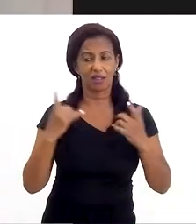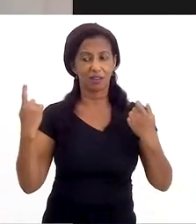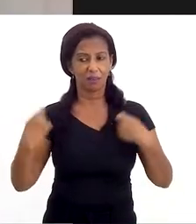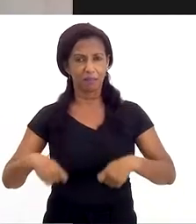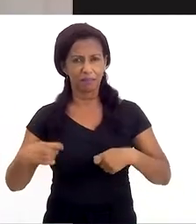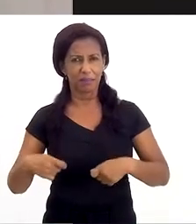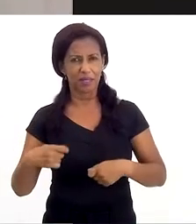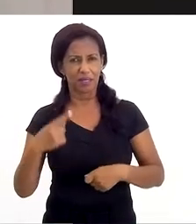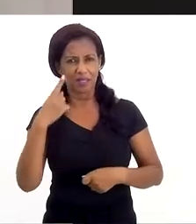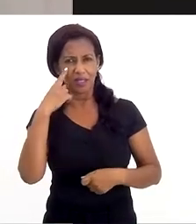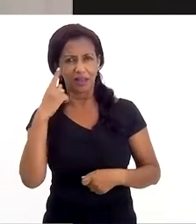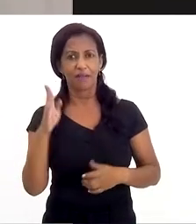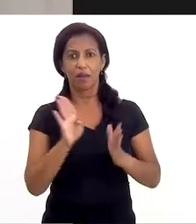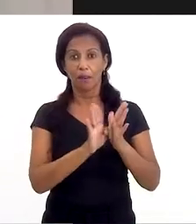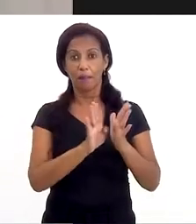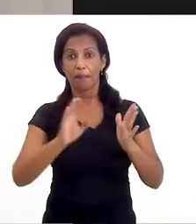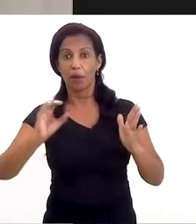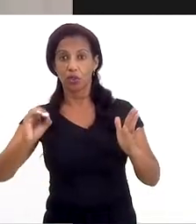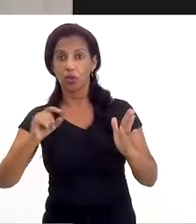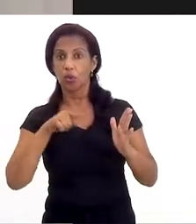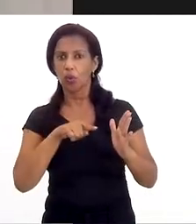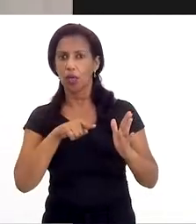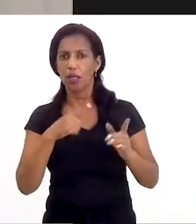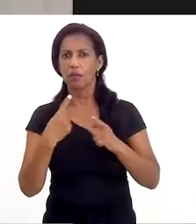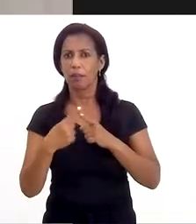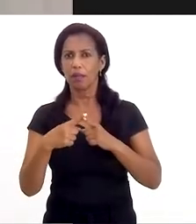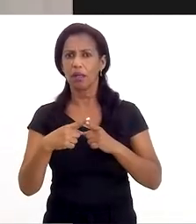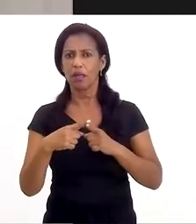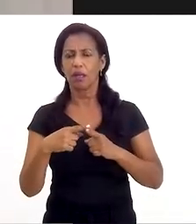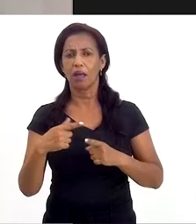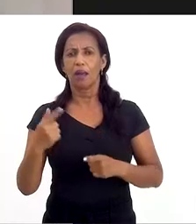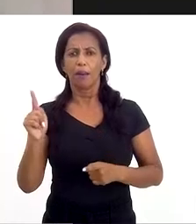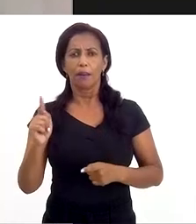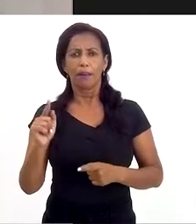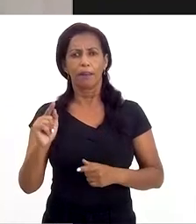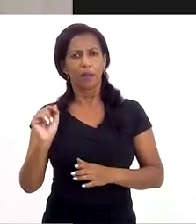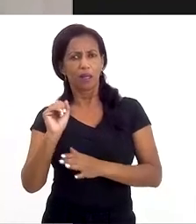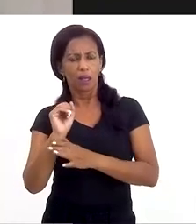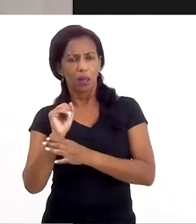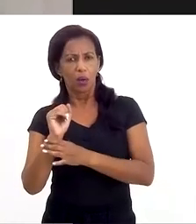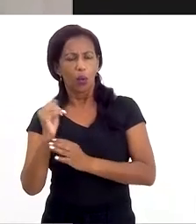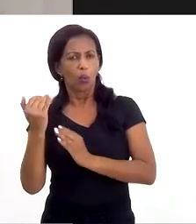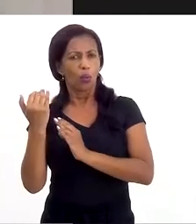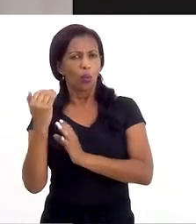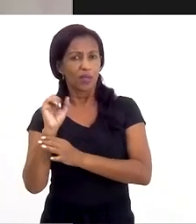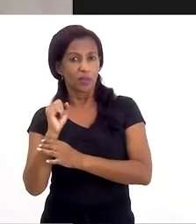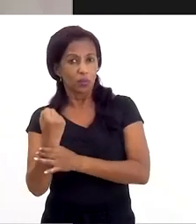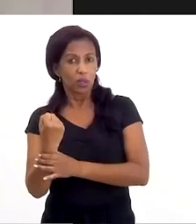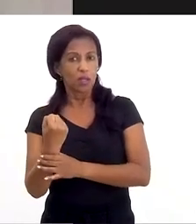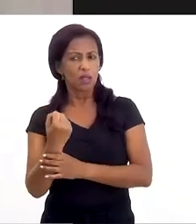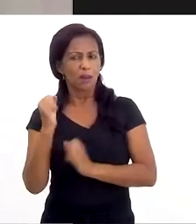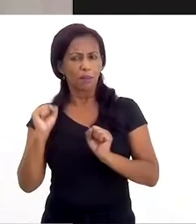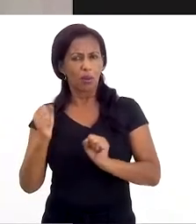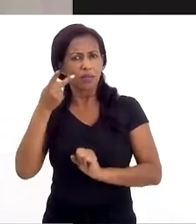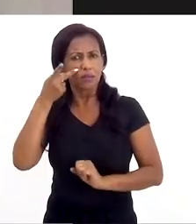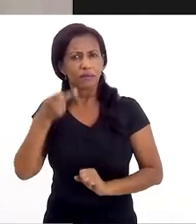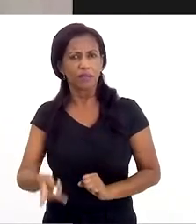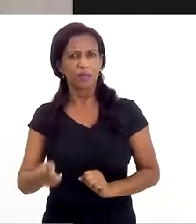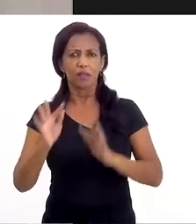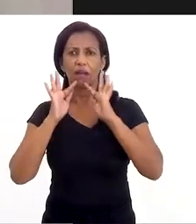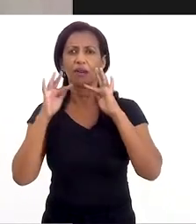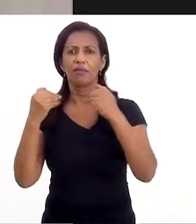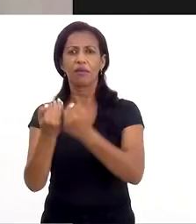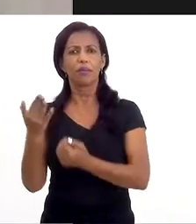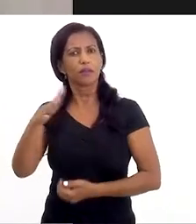necessário sim fazer esse registro de ocorrência, para quê? Para que os órgãos da rede de proteção possam visitar essa